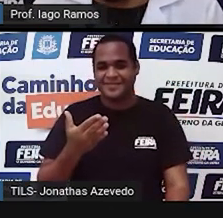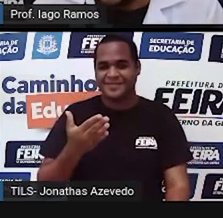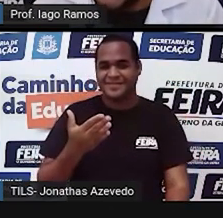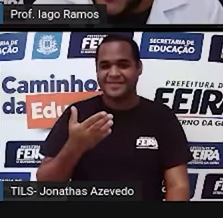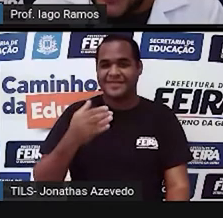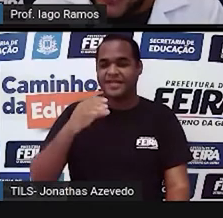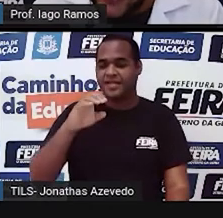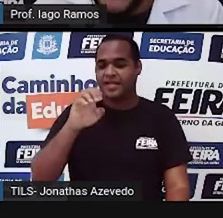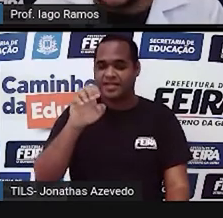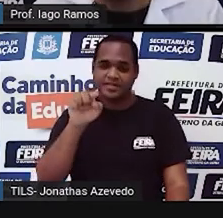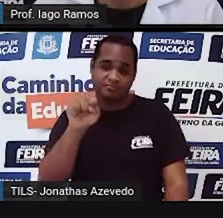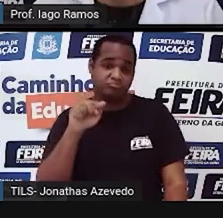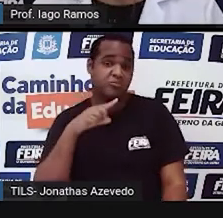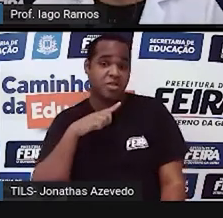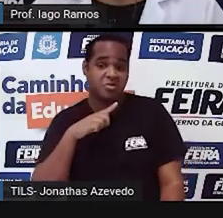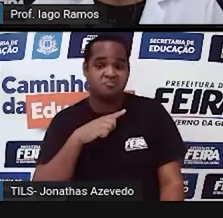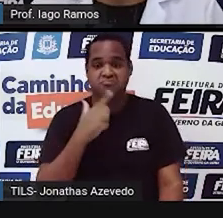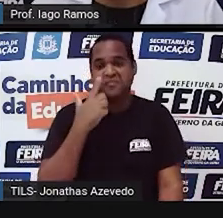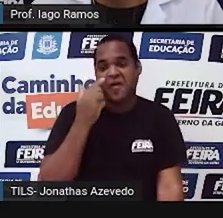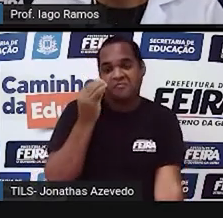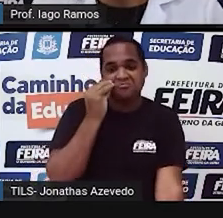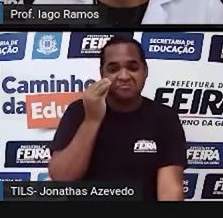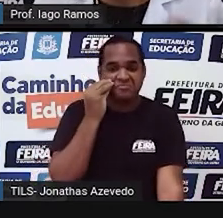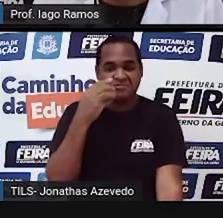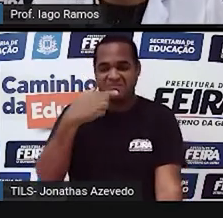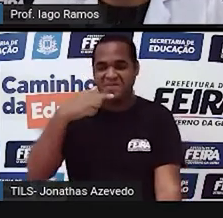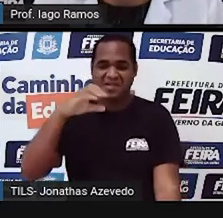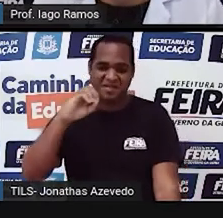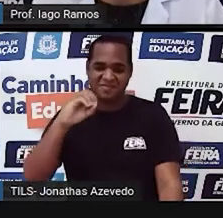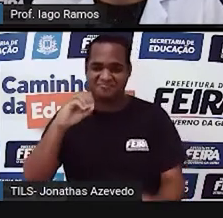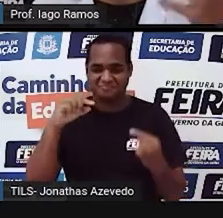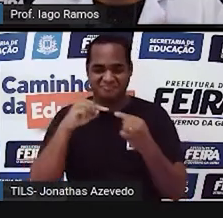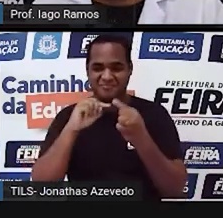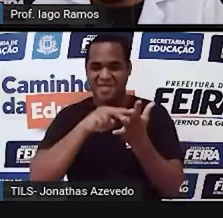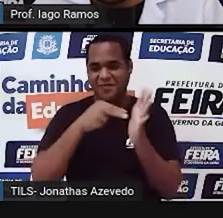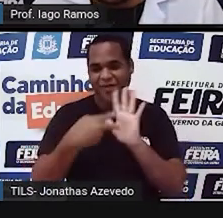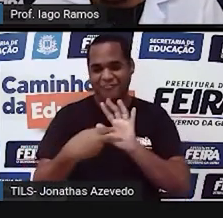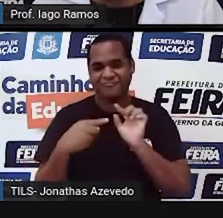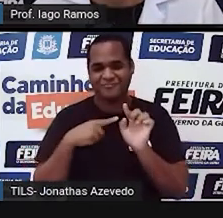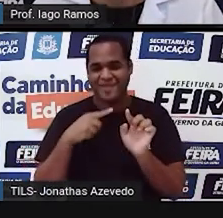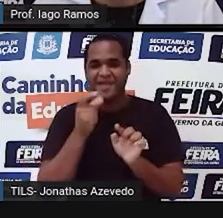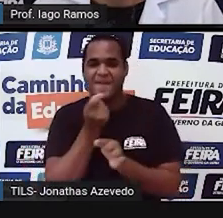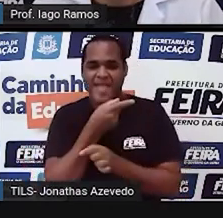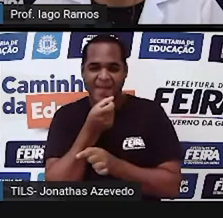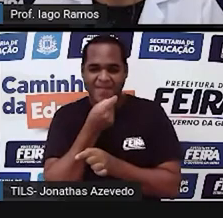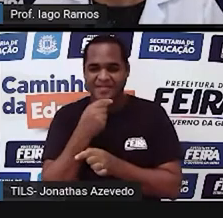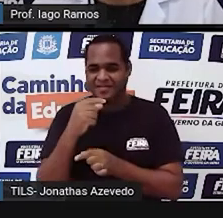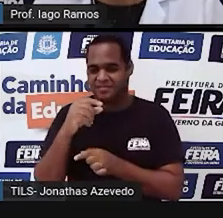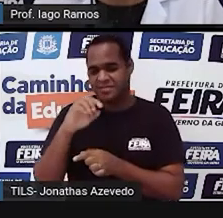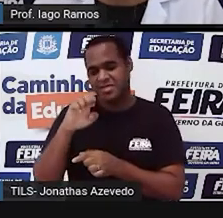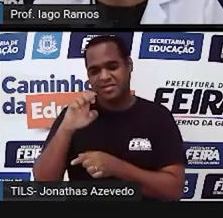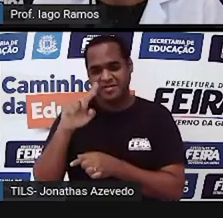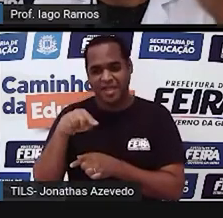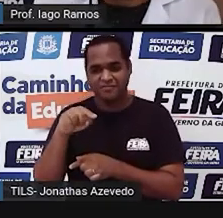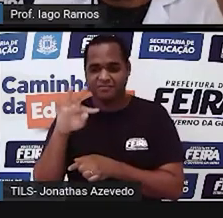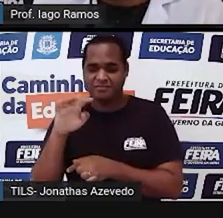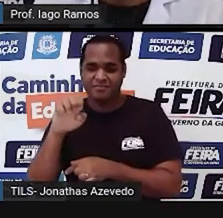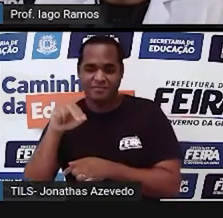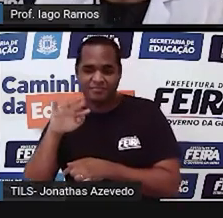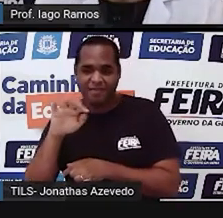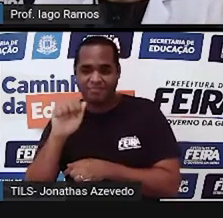70! Pois é, se eu te dou um problema de matemática e você não consegue fazer naquele momento, o é que você vai fazer?